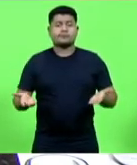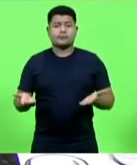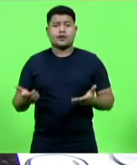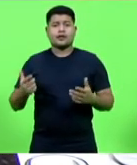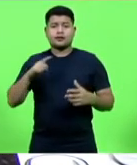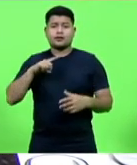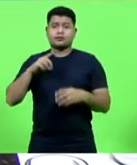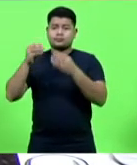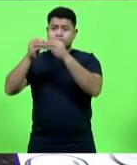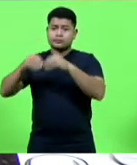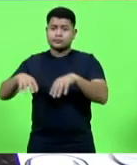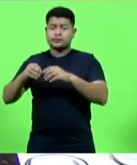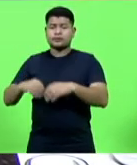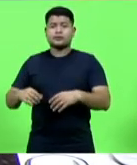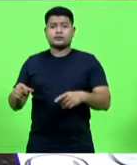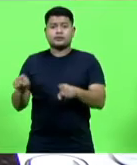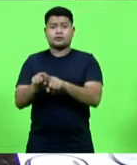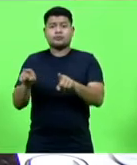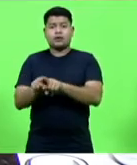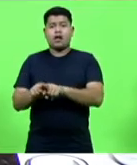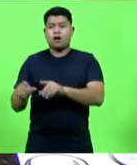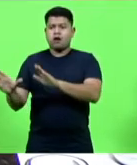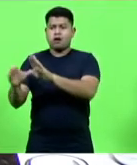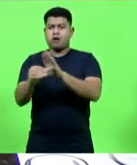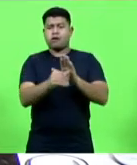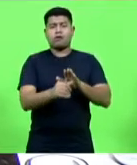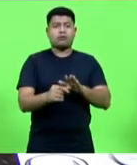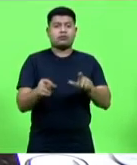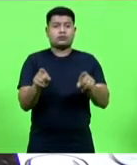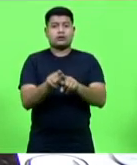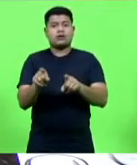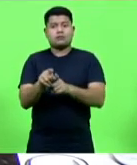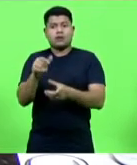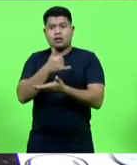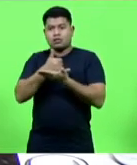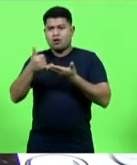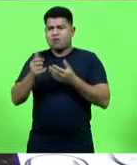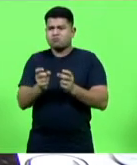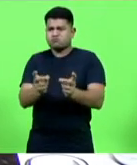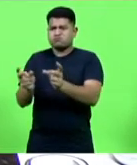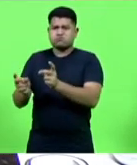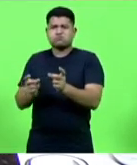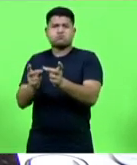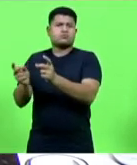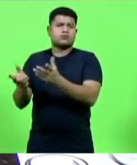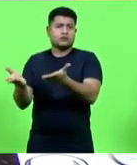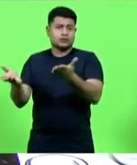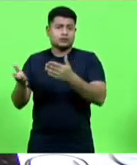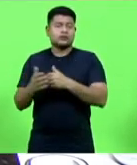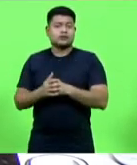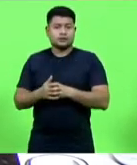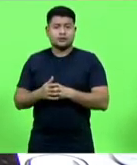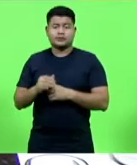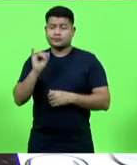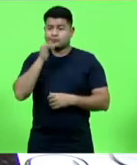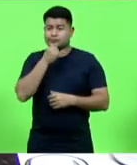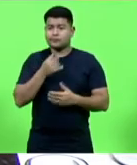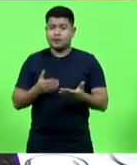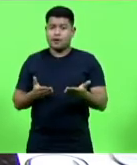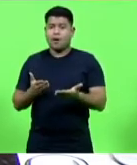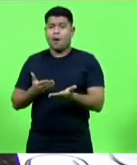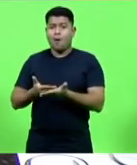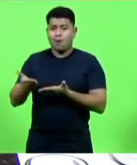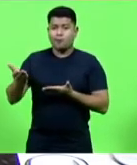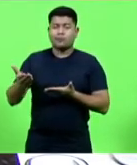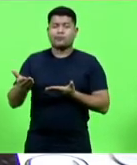que além dos assaltos, também está sendo levado droga, droga. As pessoas, infelizmente, quando entram nesse mundo